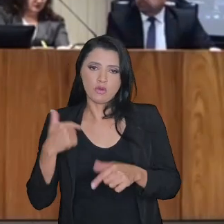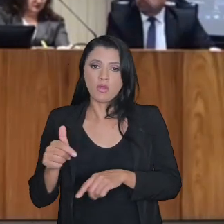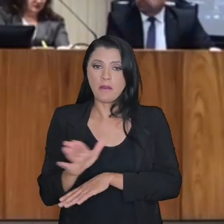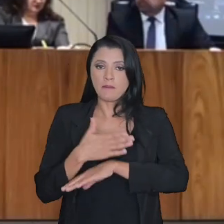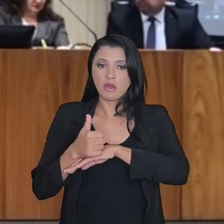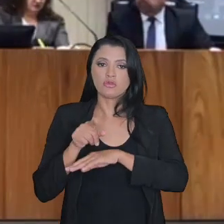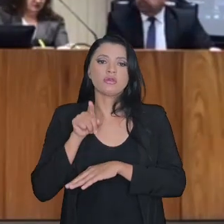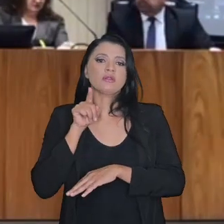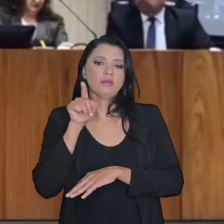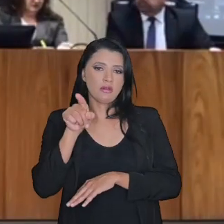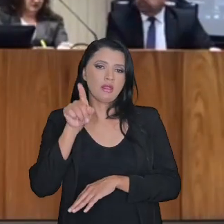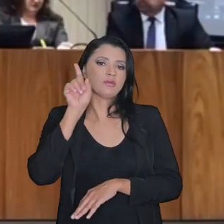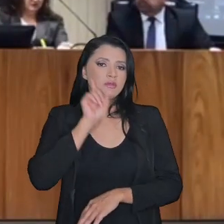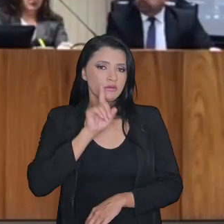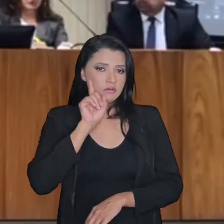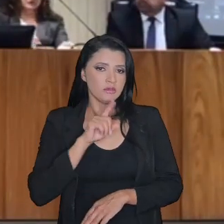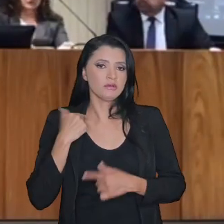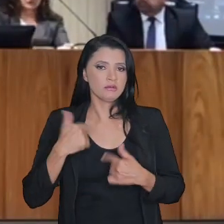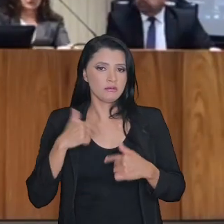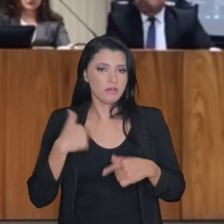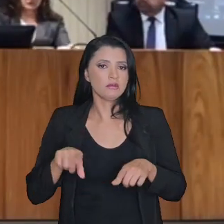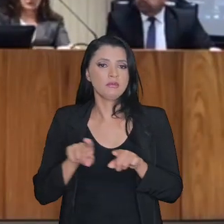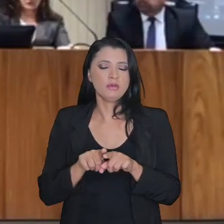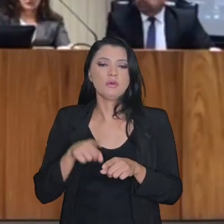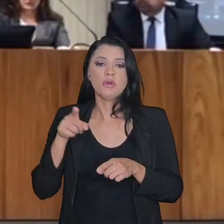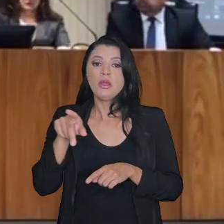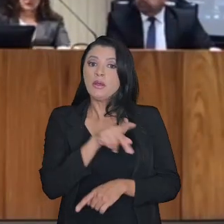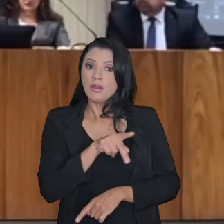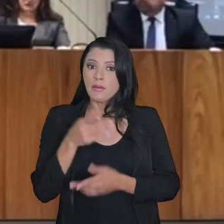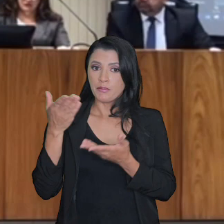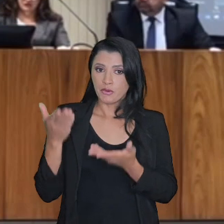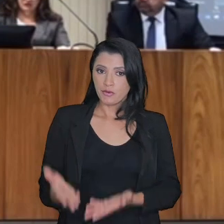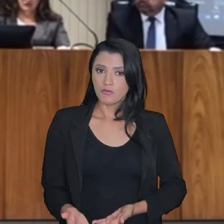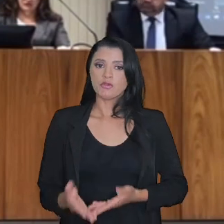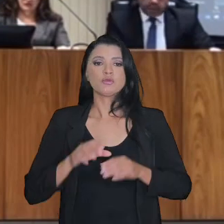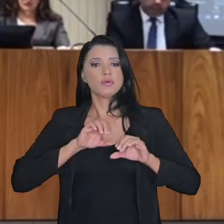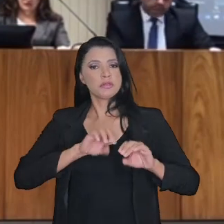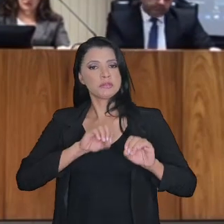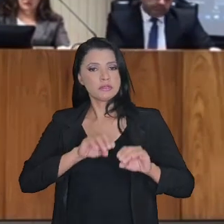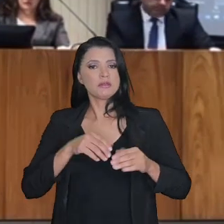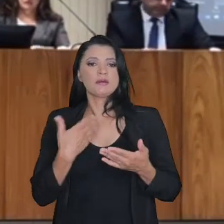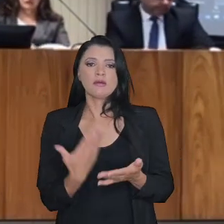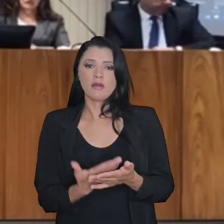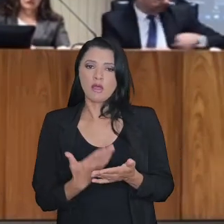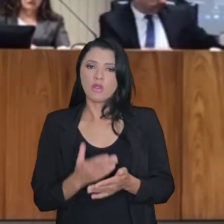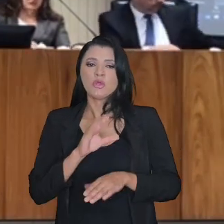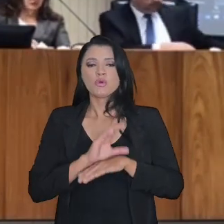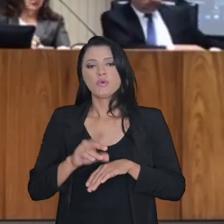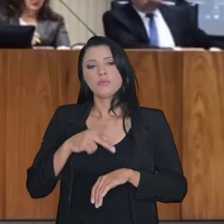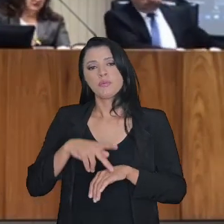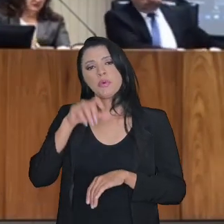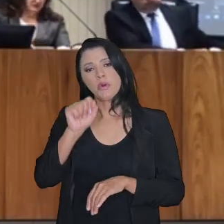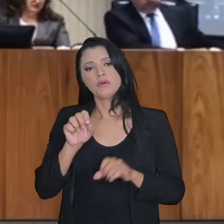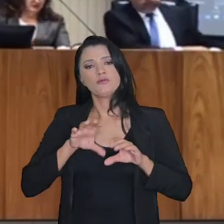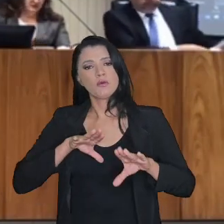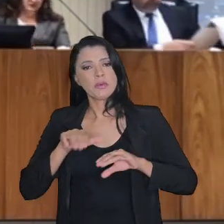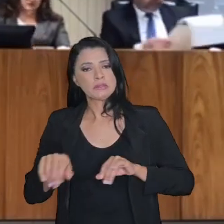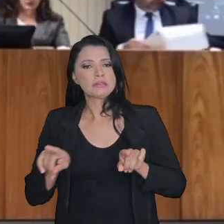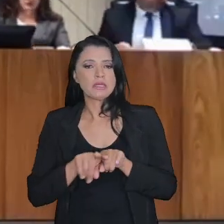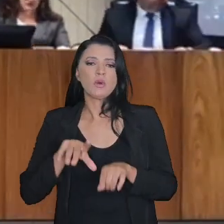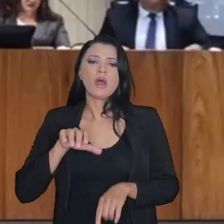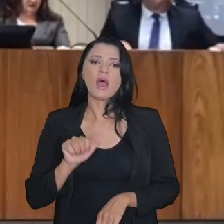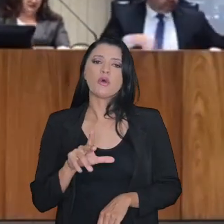Unidos. Ele é professor, ministra aulas em curso de pós-graduação e curso de formação de auditores fiscais e analistas tributários desde